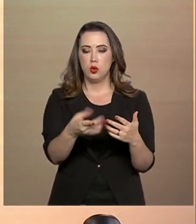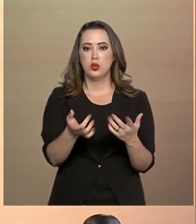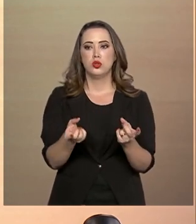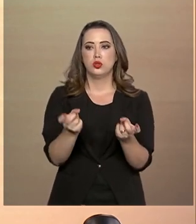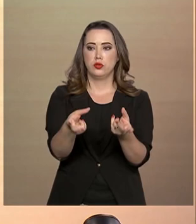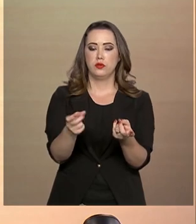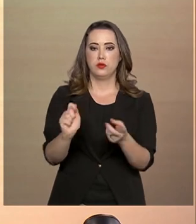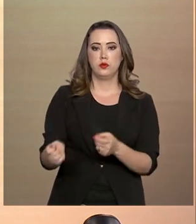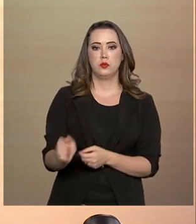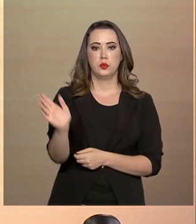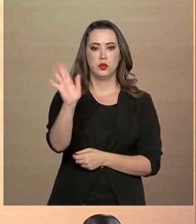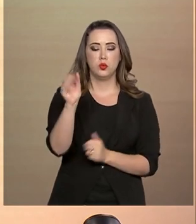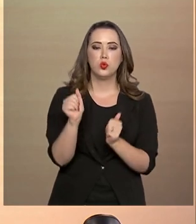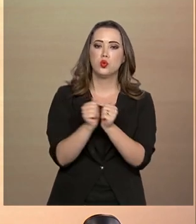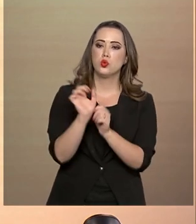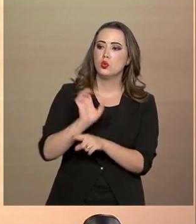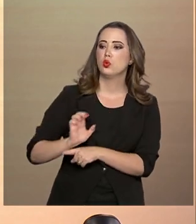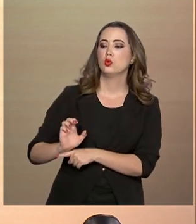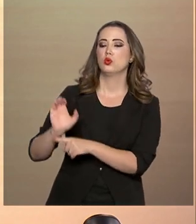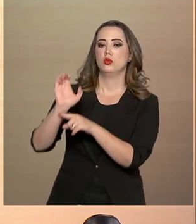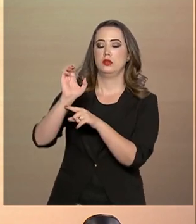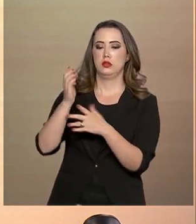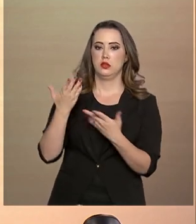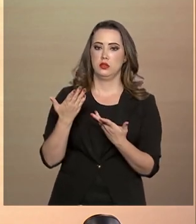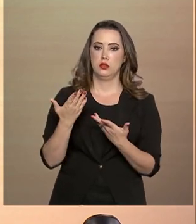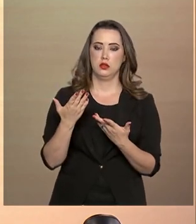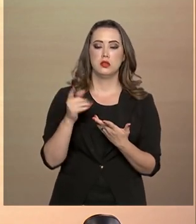com assinatura dos estados, essencial para nós.